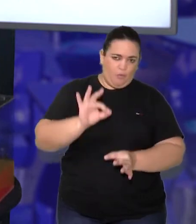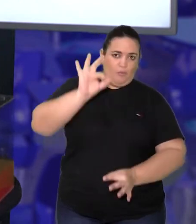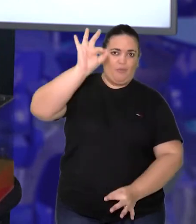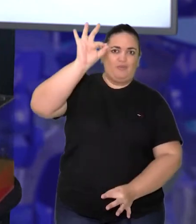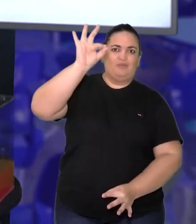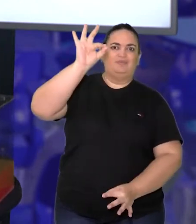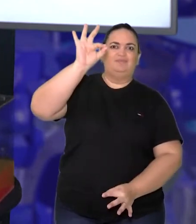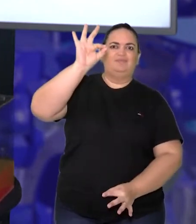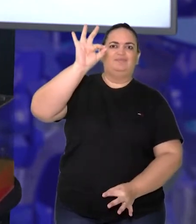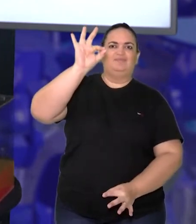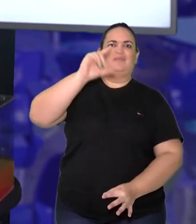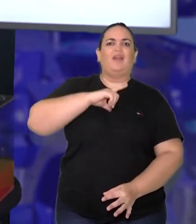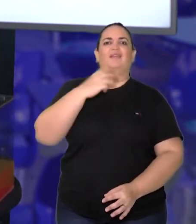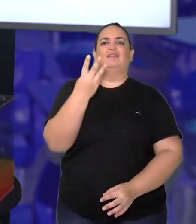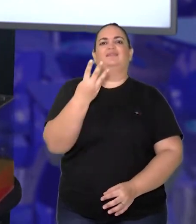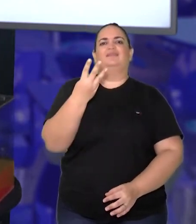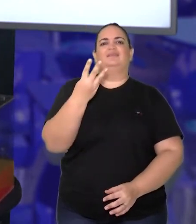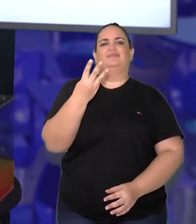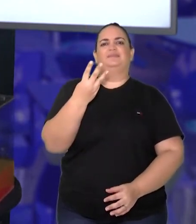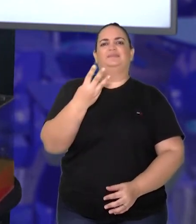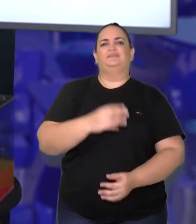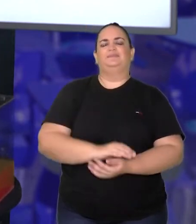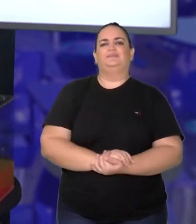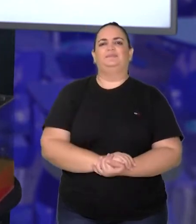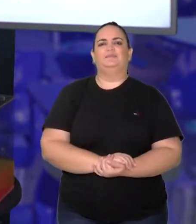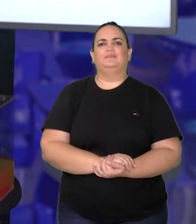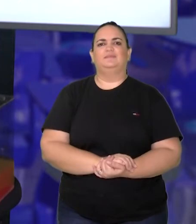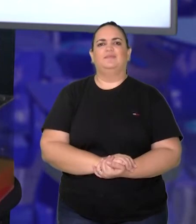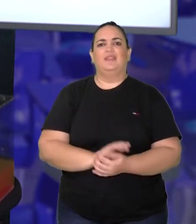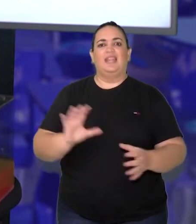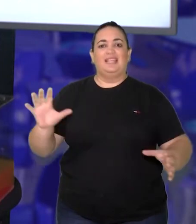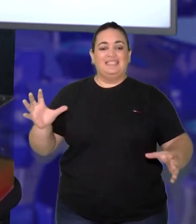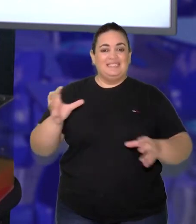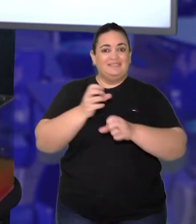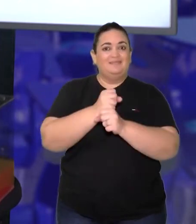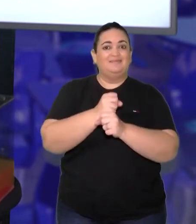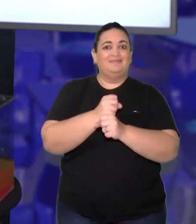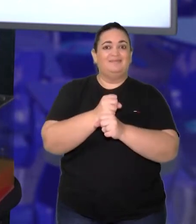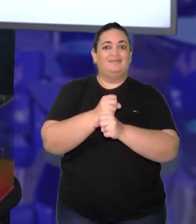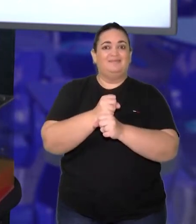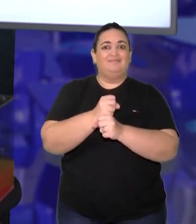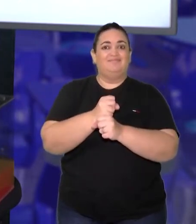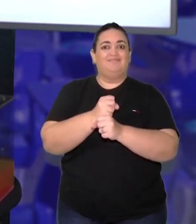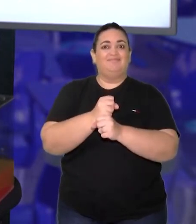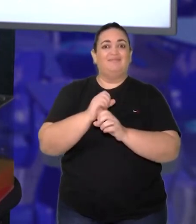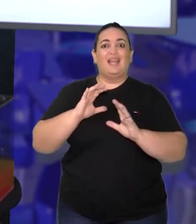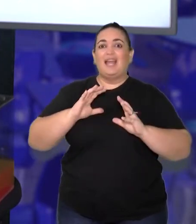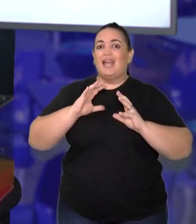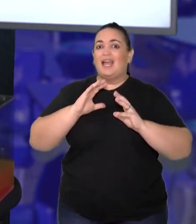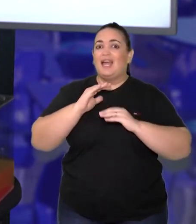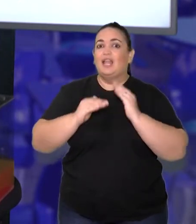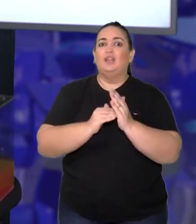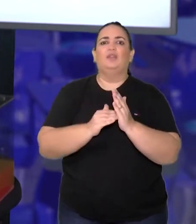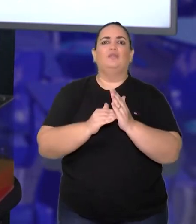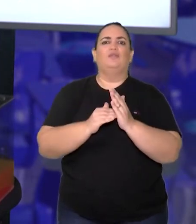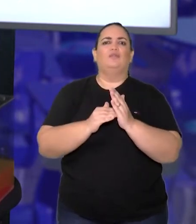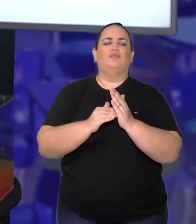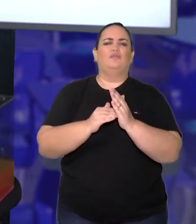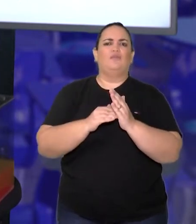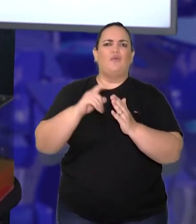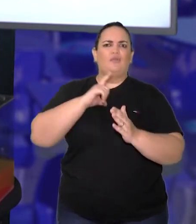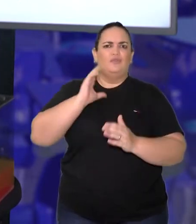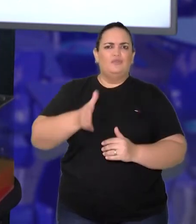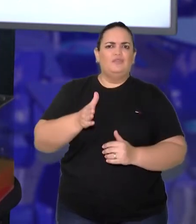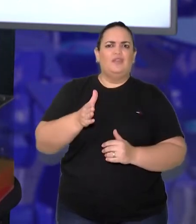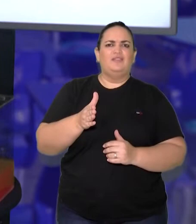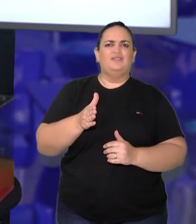nós temos, na verdade, 3 cubinhos, tá? Então, se for para fazer o somatório de quantos cubinhos já existem na imagem,